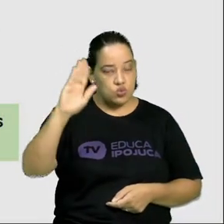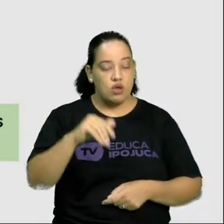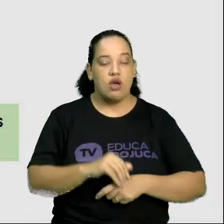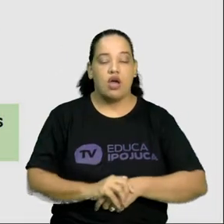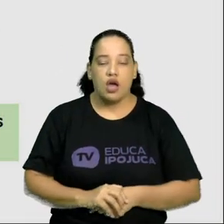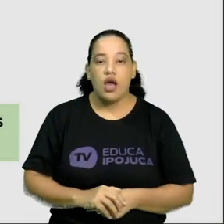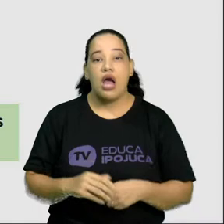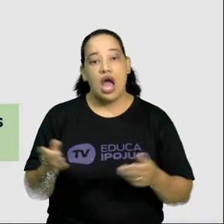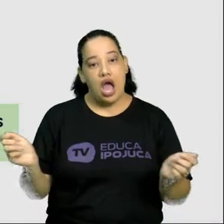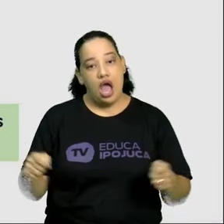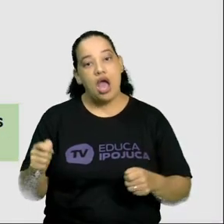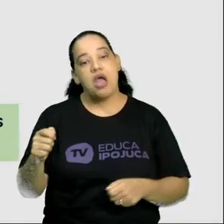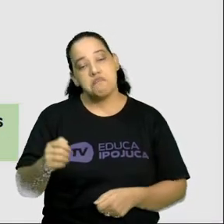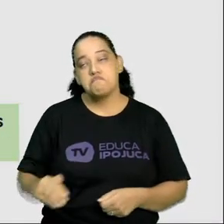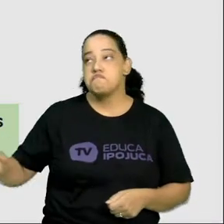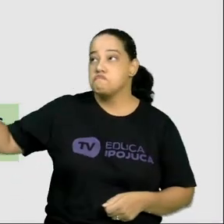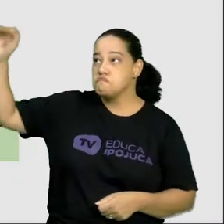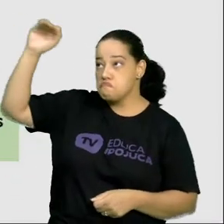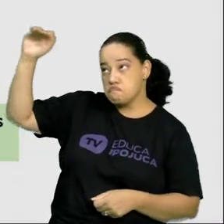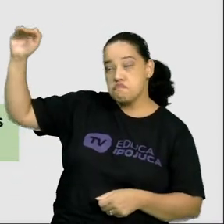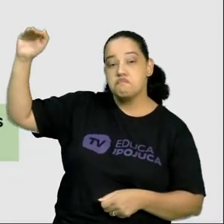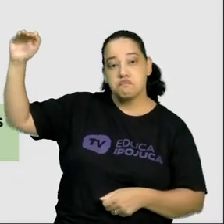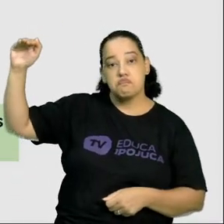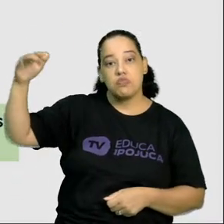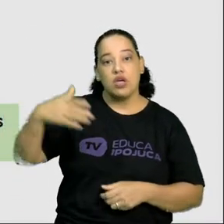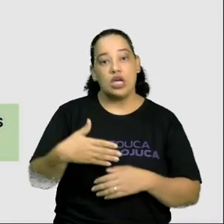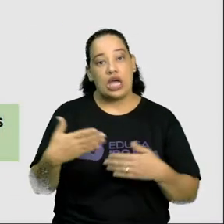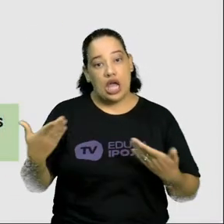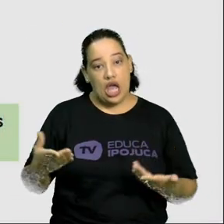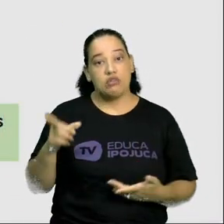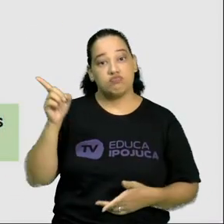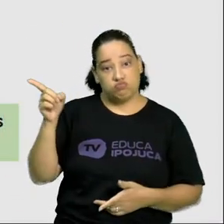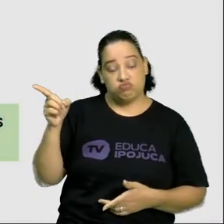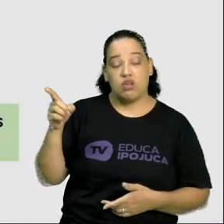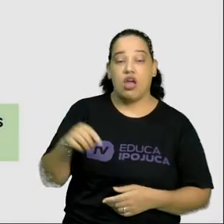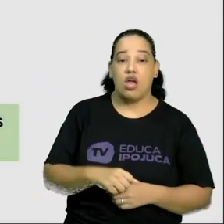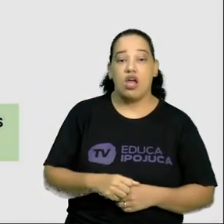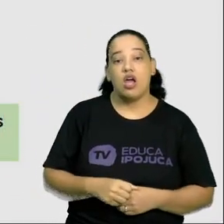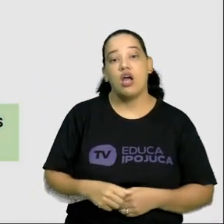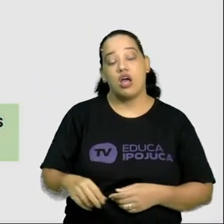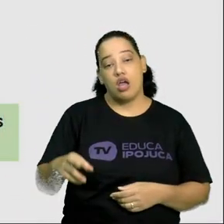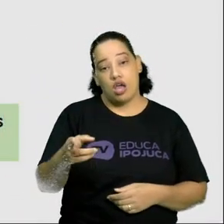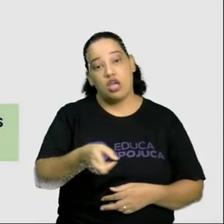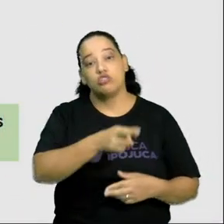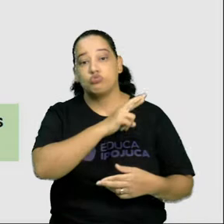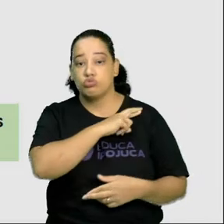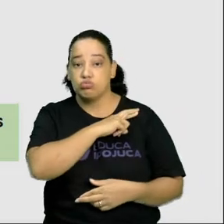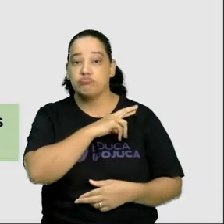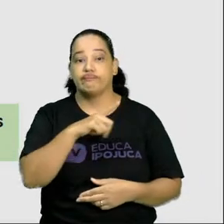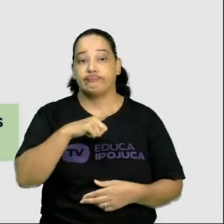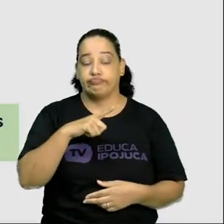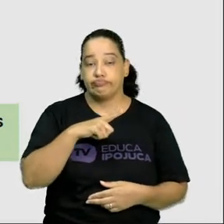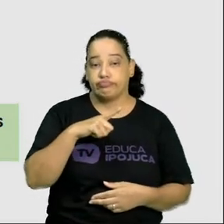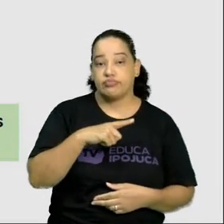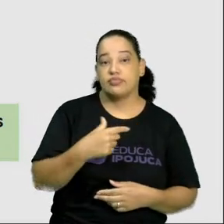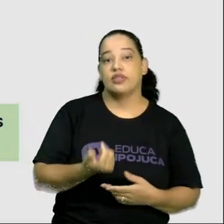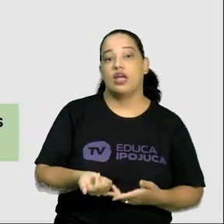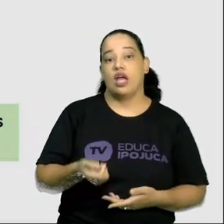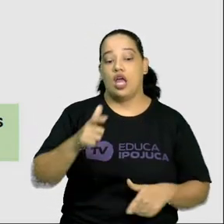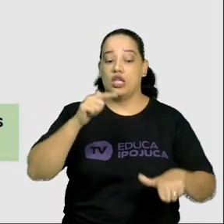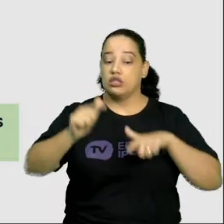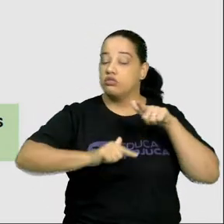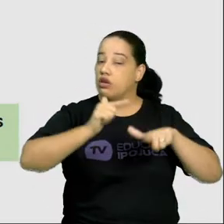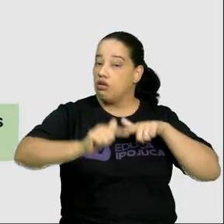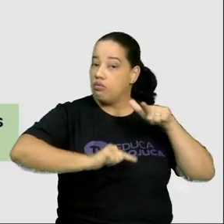são consideradas adultas. Então, nessa fase aí, as pessoas têm mais responsabilidades, né? As pessoas